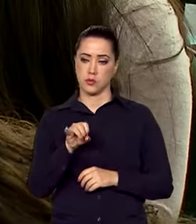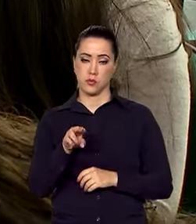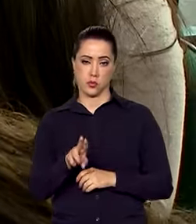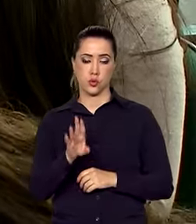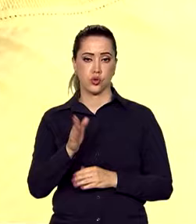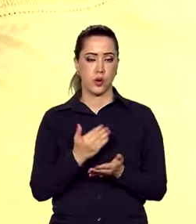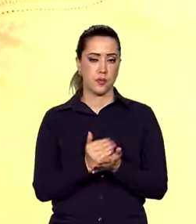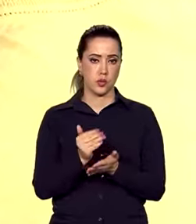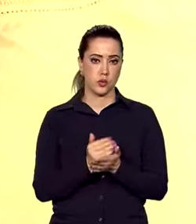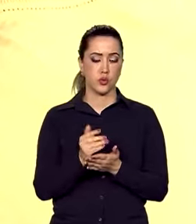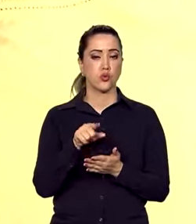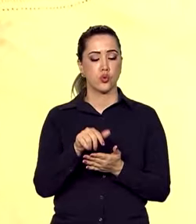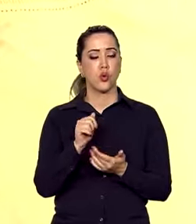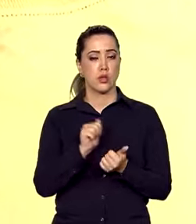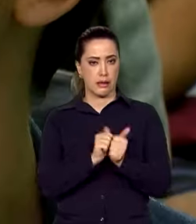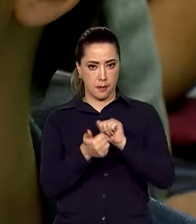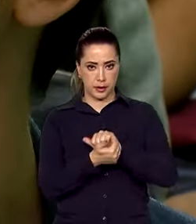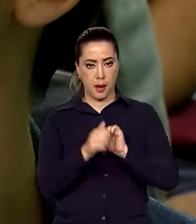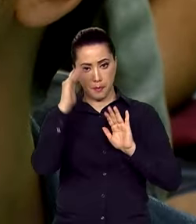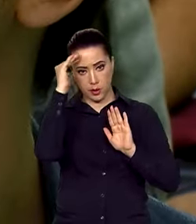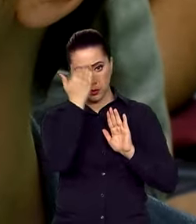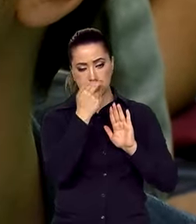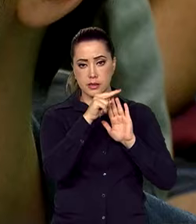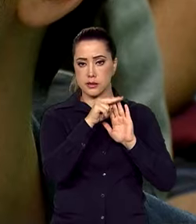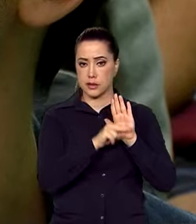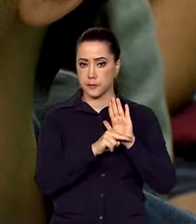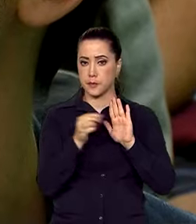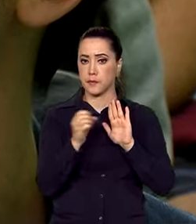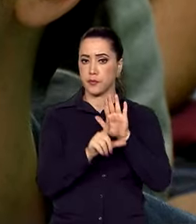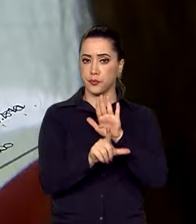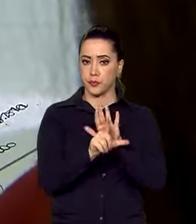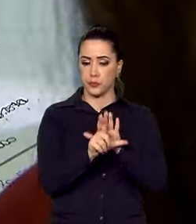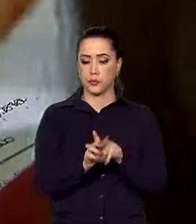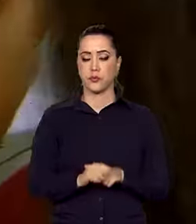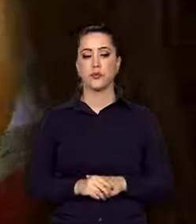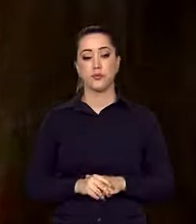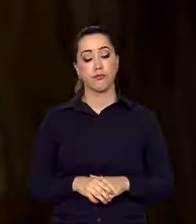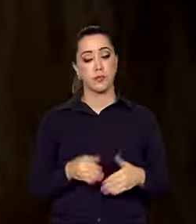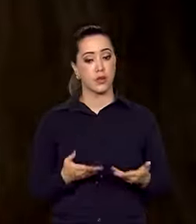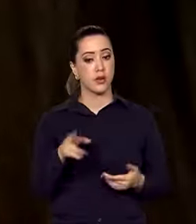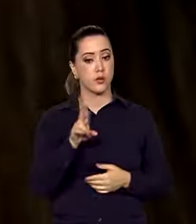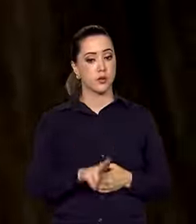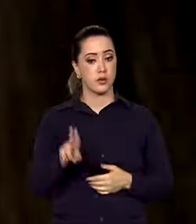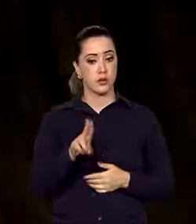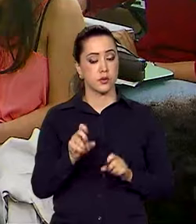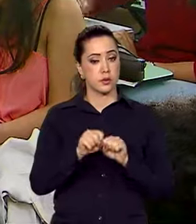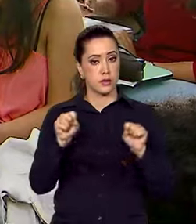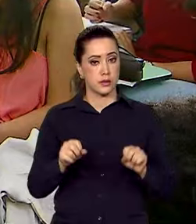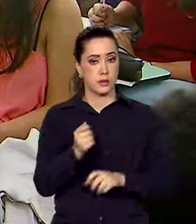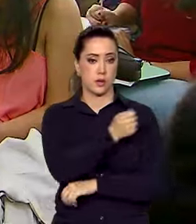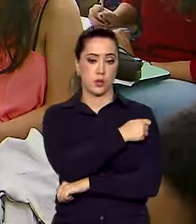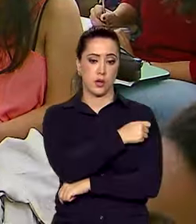começou a se adequar para o devido cumprimento das regras da nova legislação. E é por meio do sistema que os